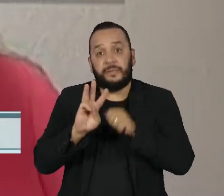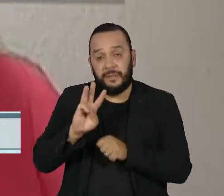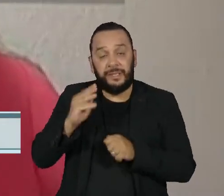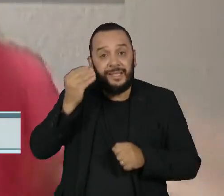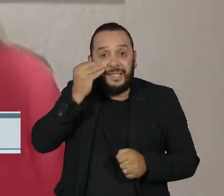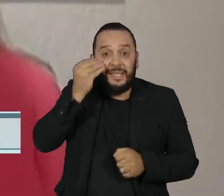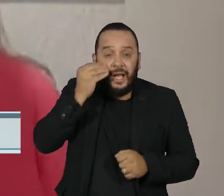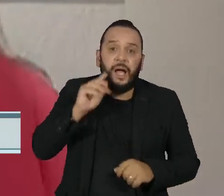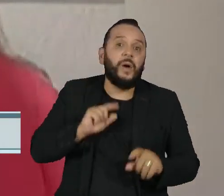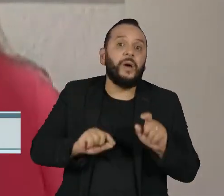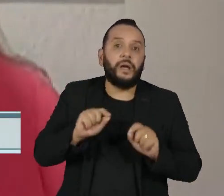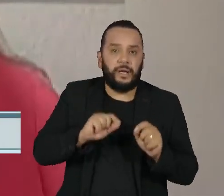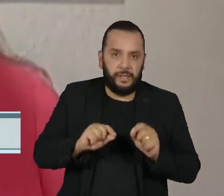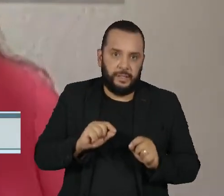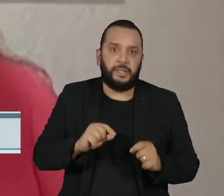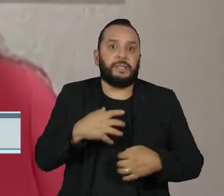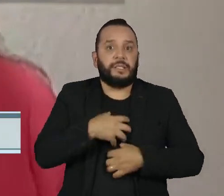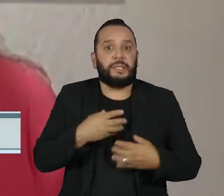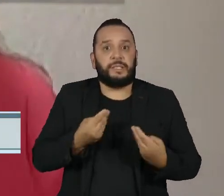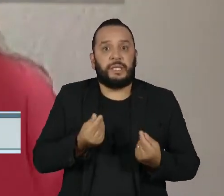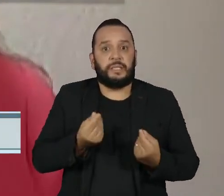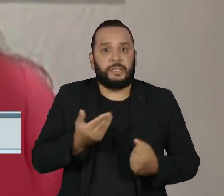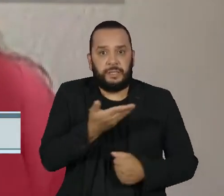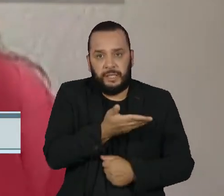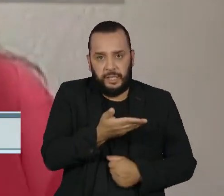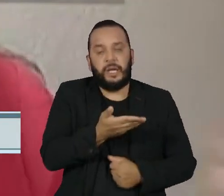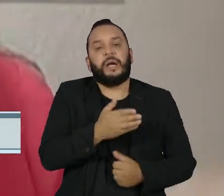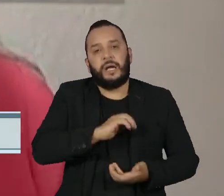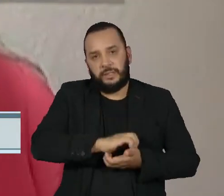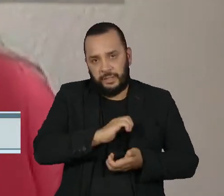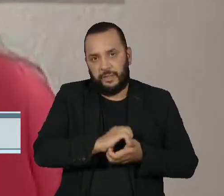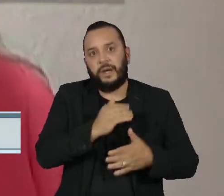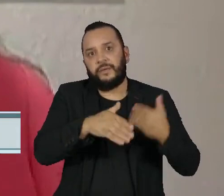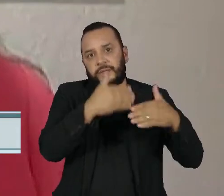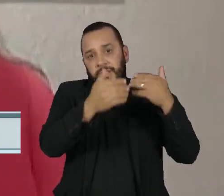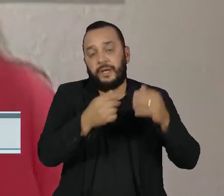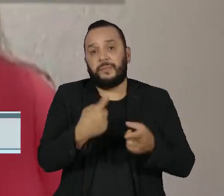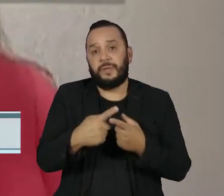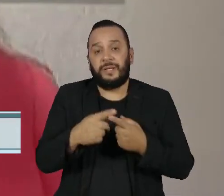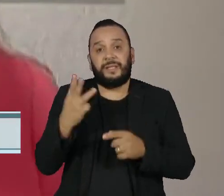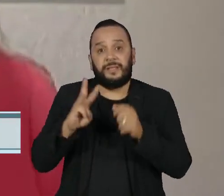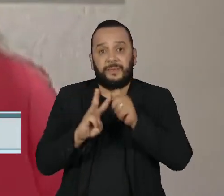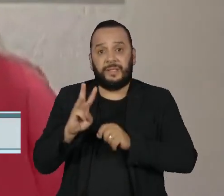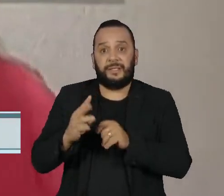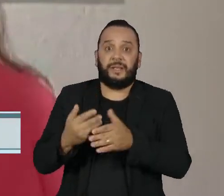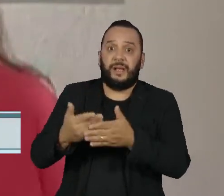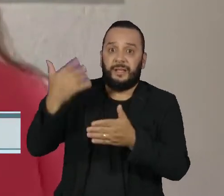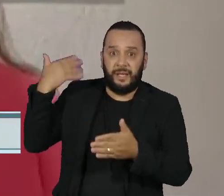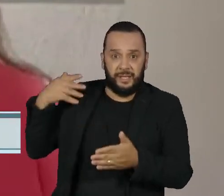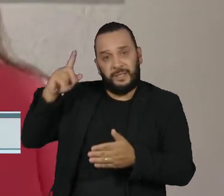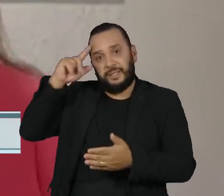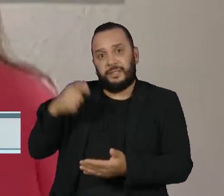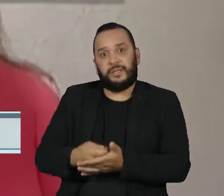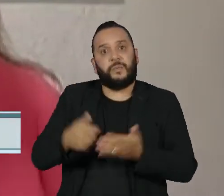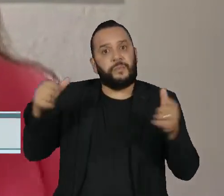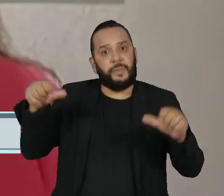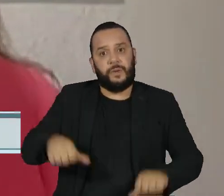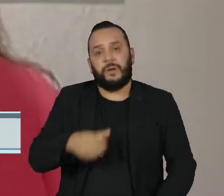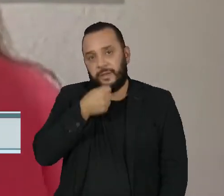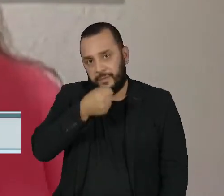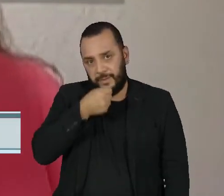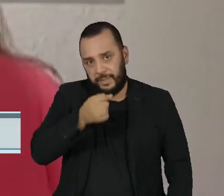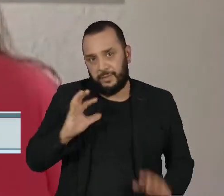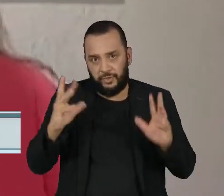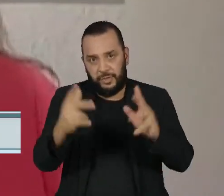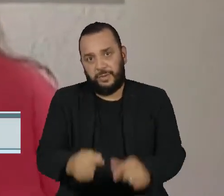sensibilizar o STF. gente já avançou, porque três meses atrás a decisão seria bem pior para a imprensa, no